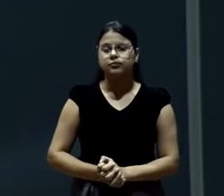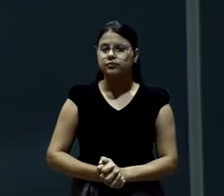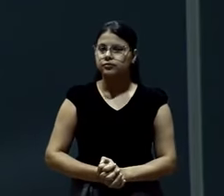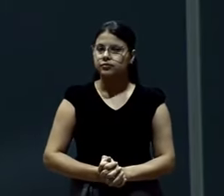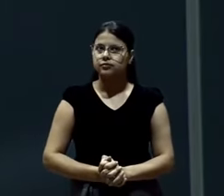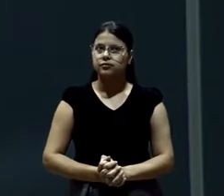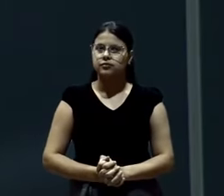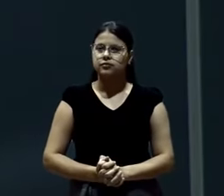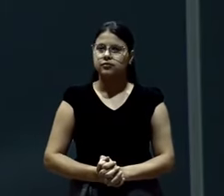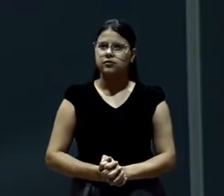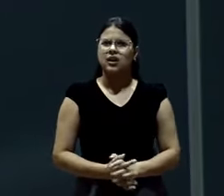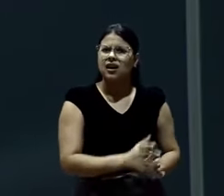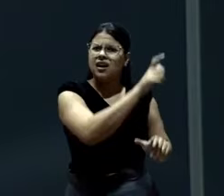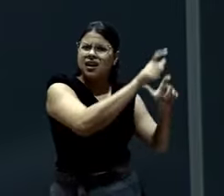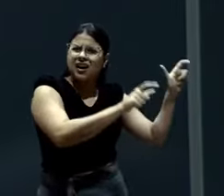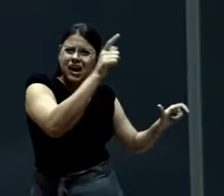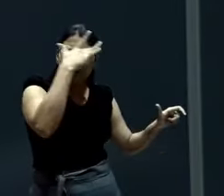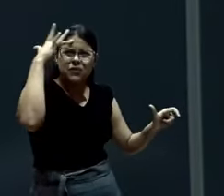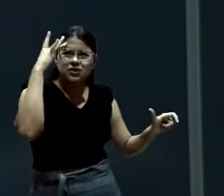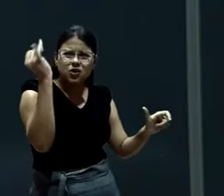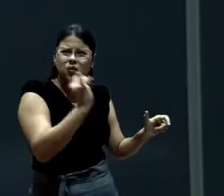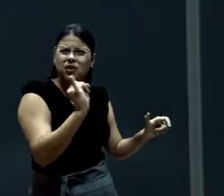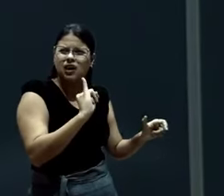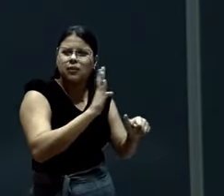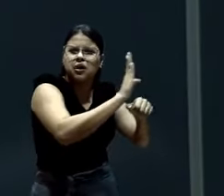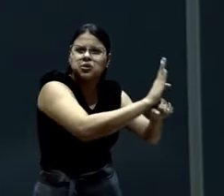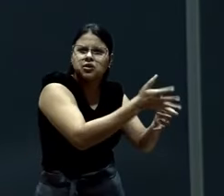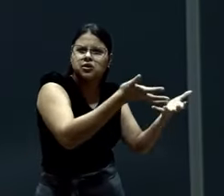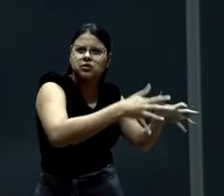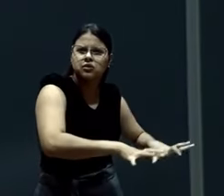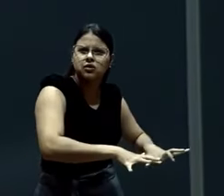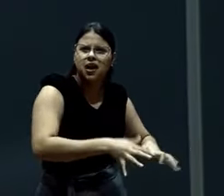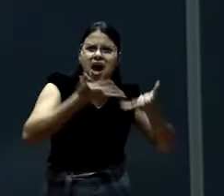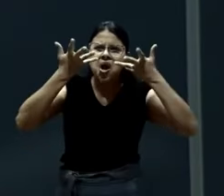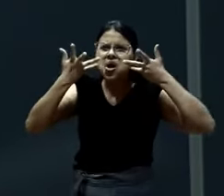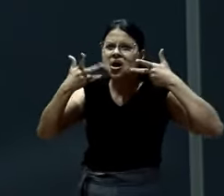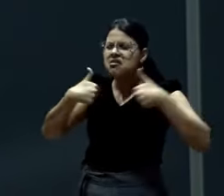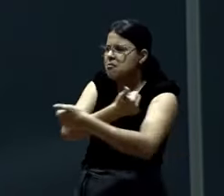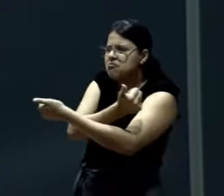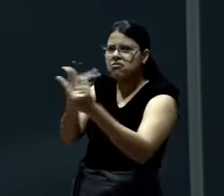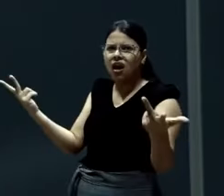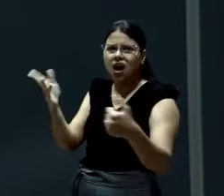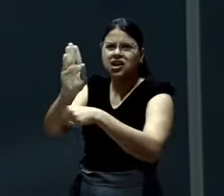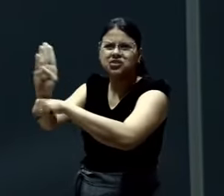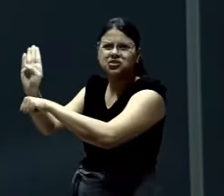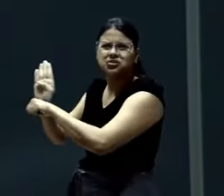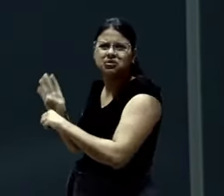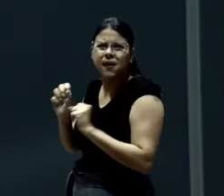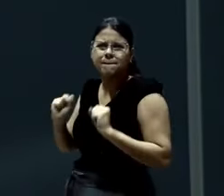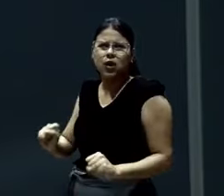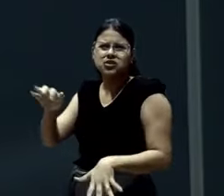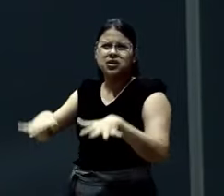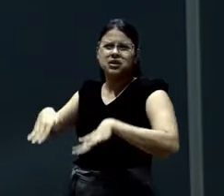Para o teu irmão você não abre a mão. Agora, para todo e qualquer outro tipo de animal, você faz o que você não pode.